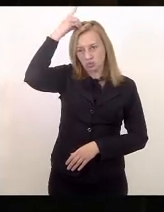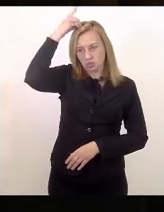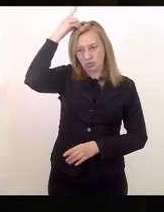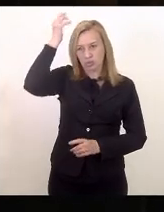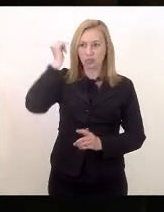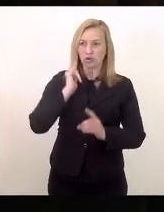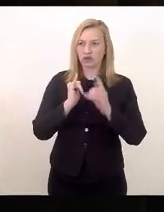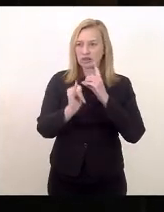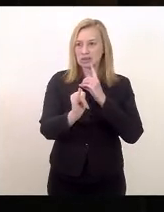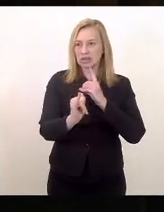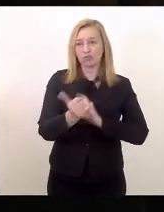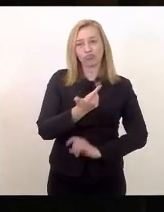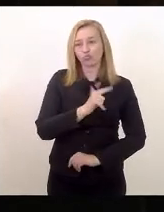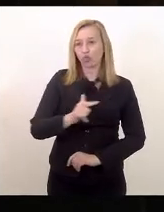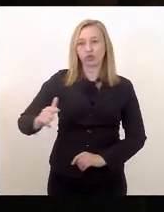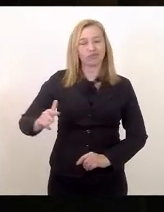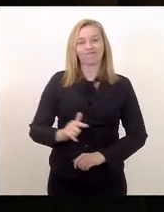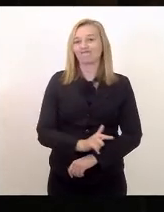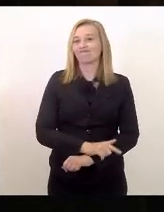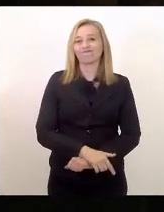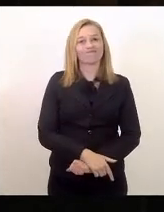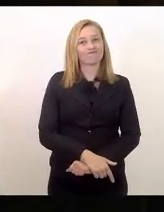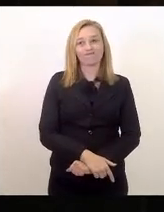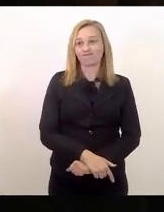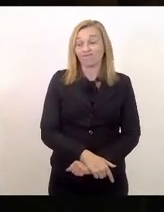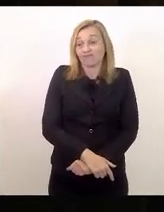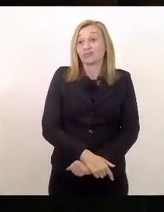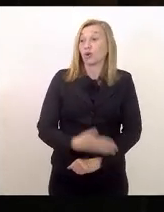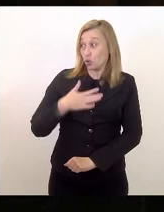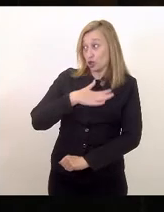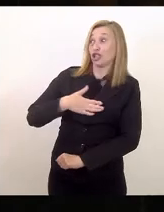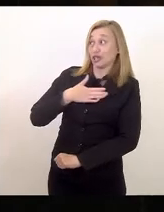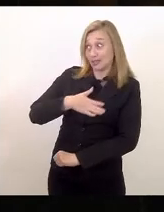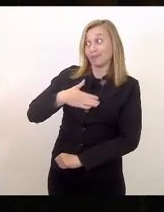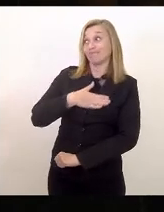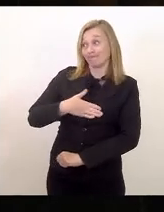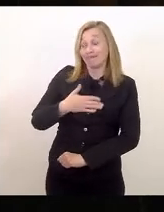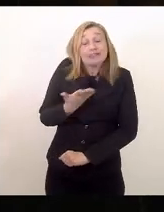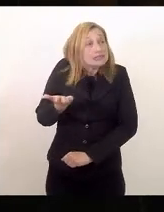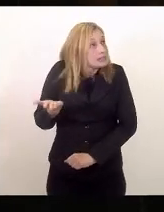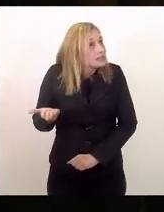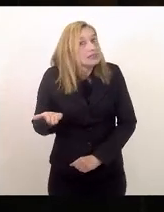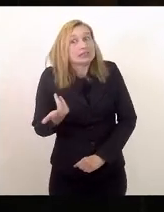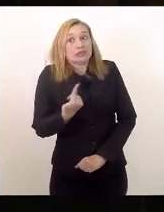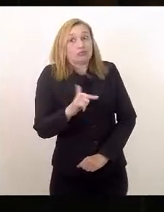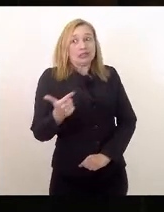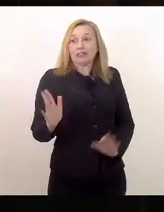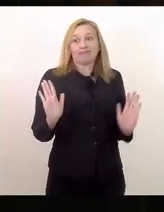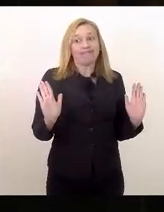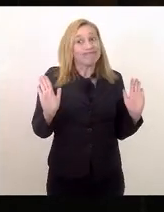Não tenho o dom da profecia. Até gostaria, mas não o tenho.